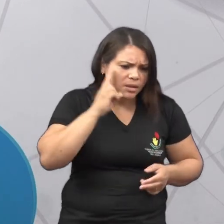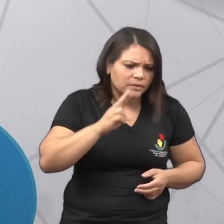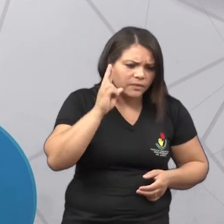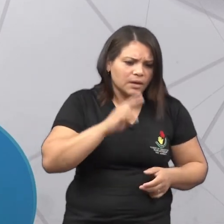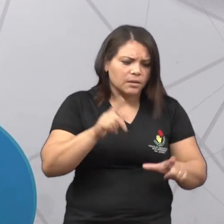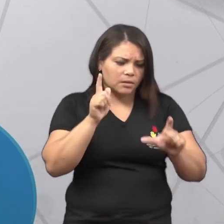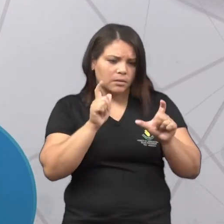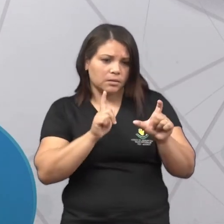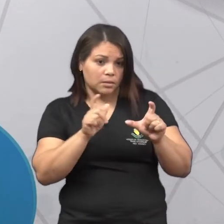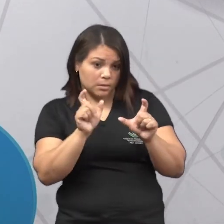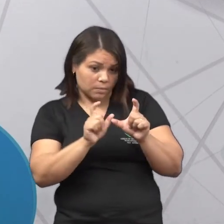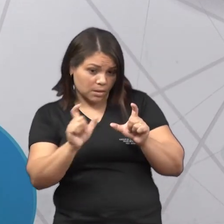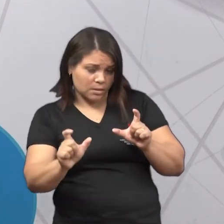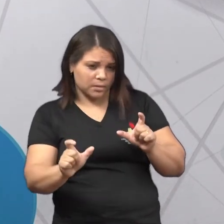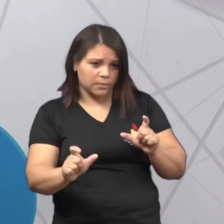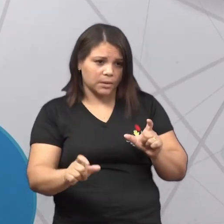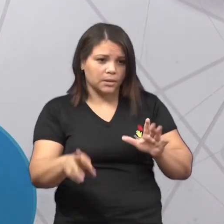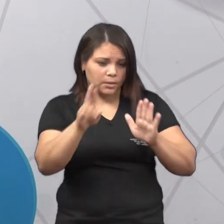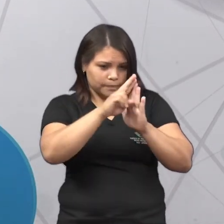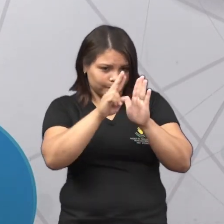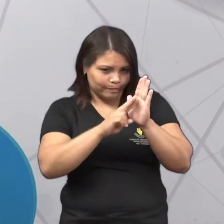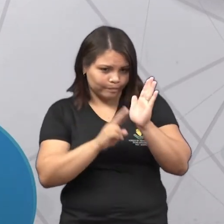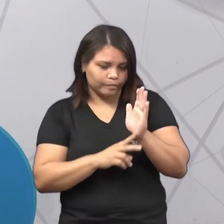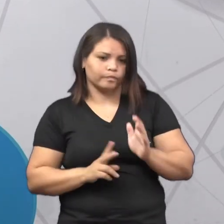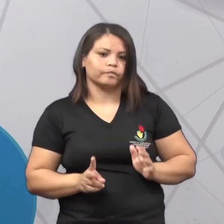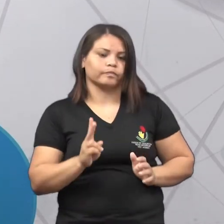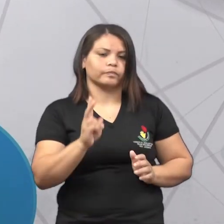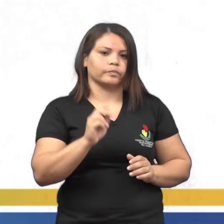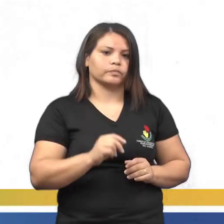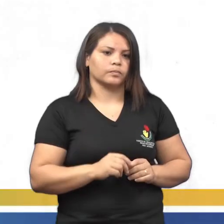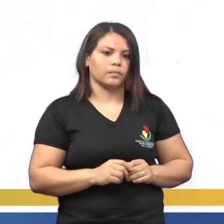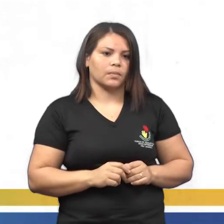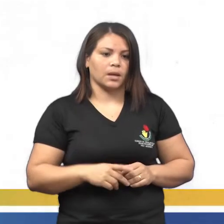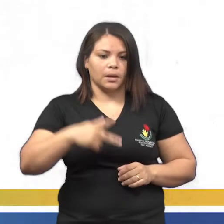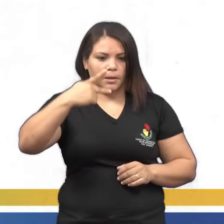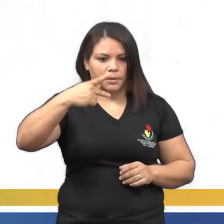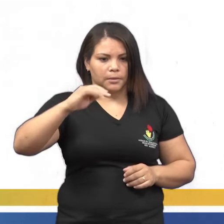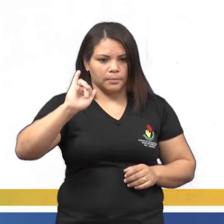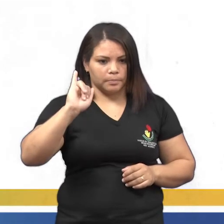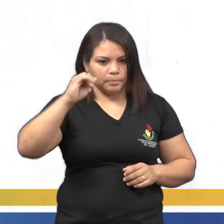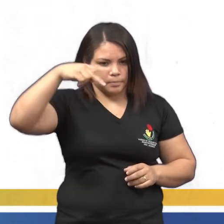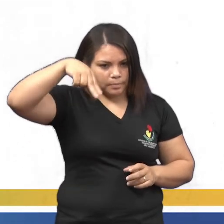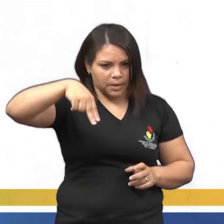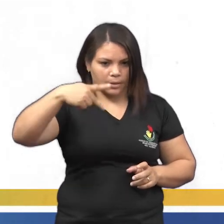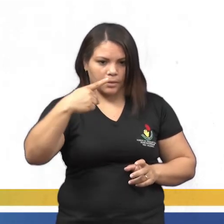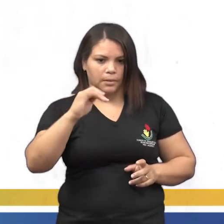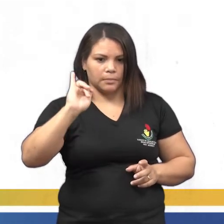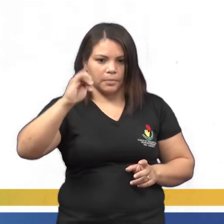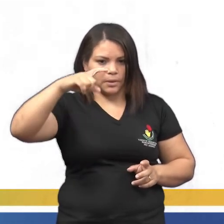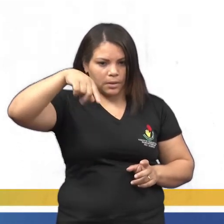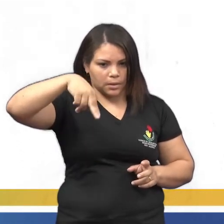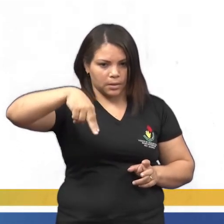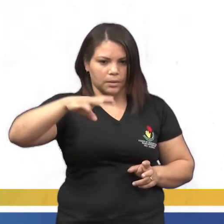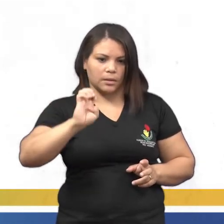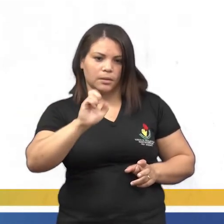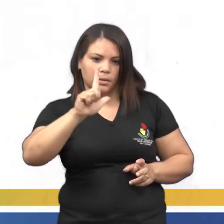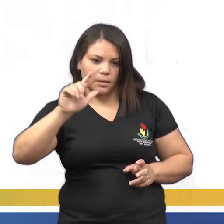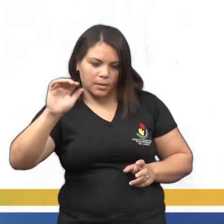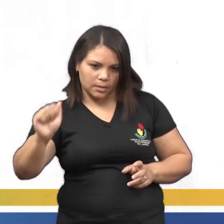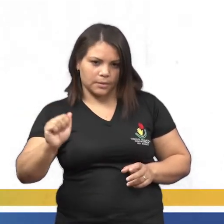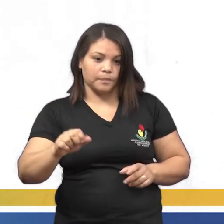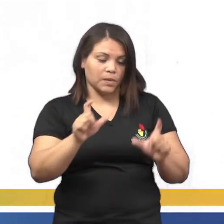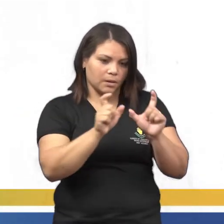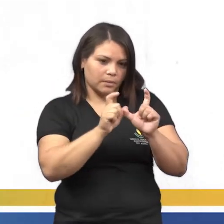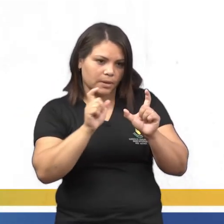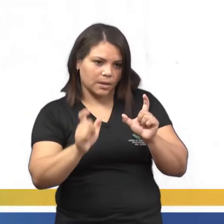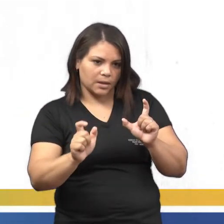que seguem essa regra que eu acabei de falar pra vocês. No caso aí, Pimpinela é uma palavra que segue, né?